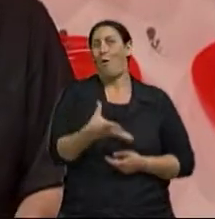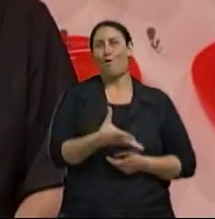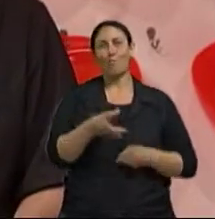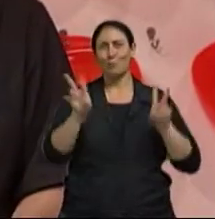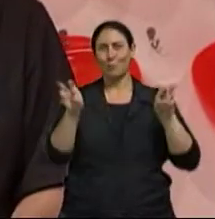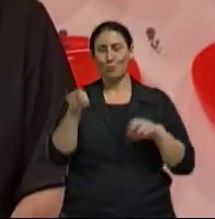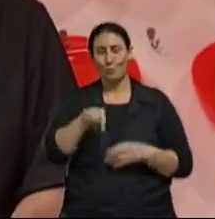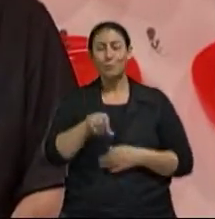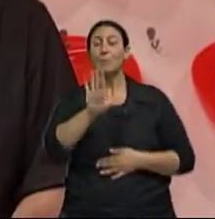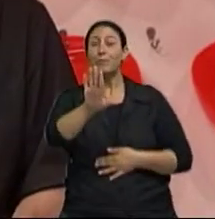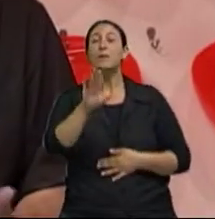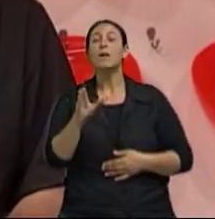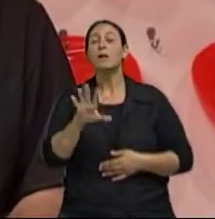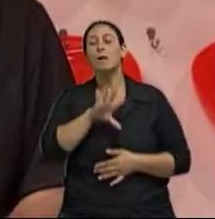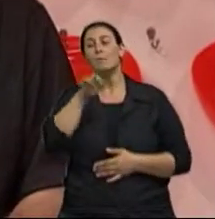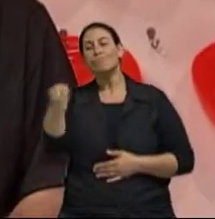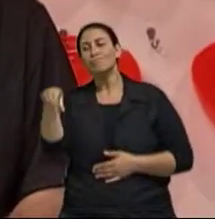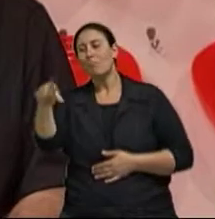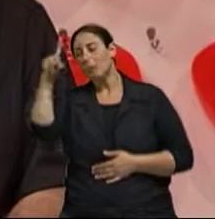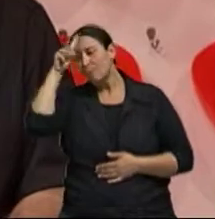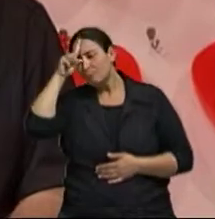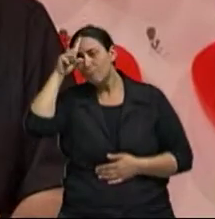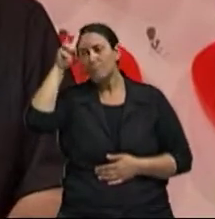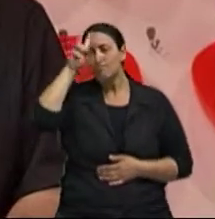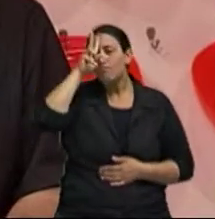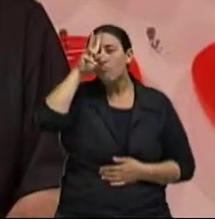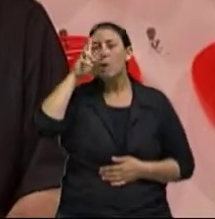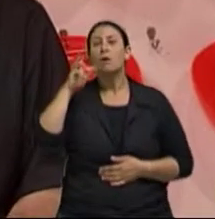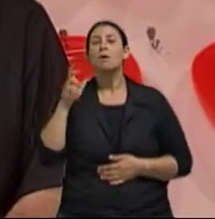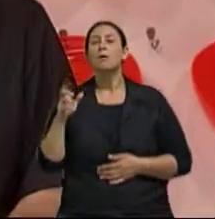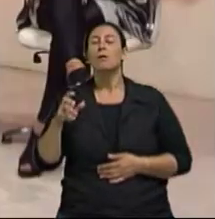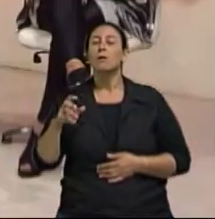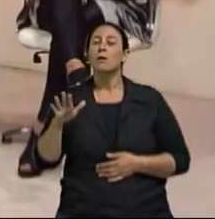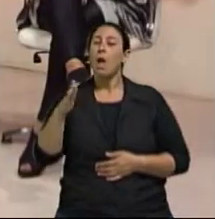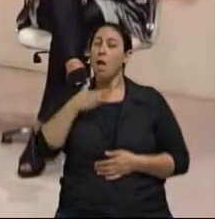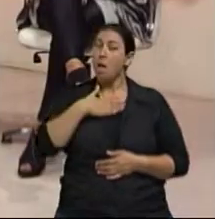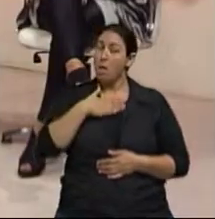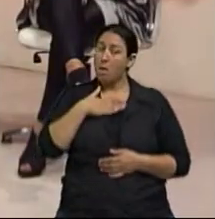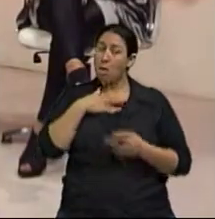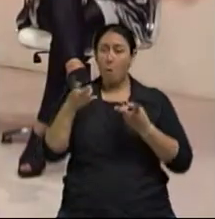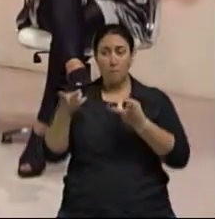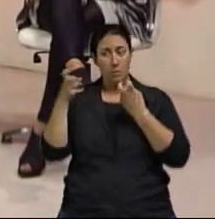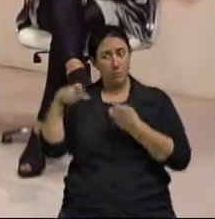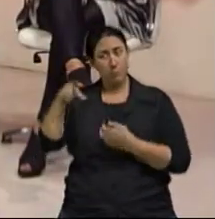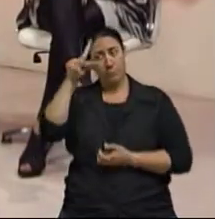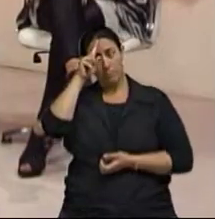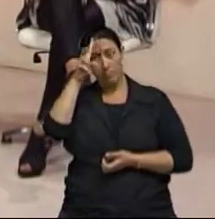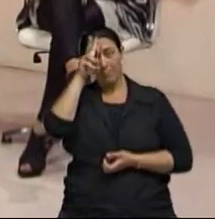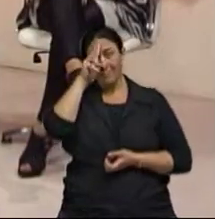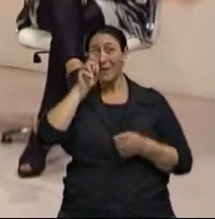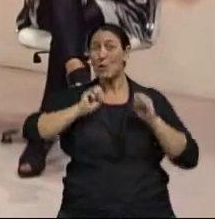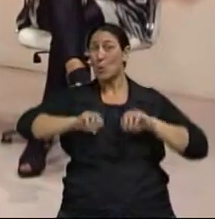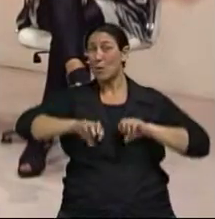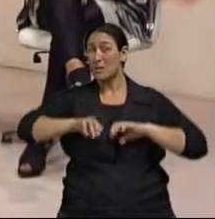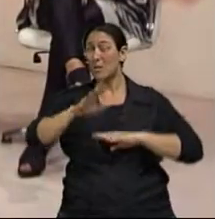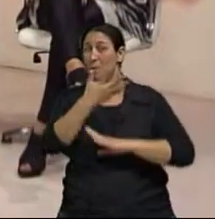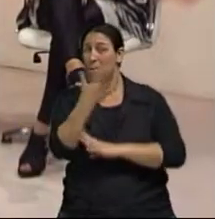novo Do ponto de vista do ensino fundamental e médio Eu entendo que a educação ambiental tem que estar